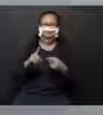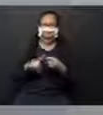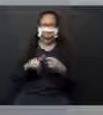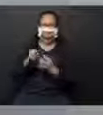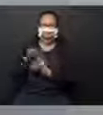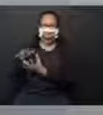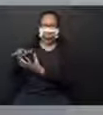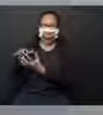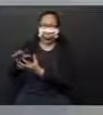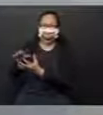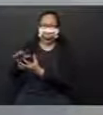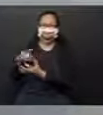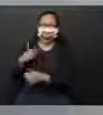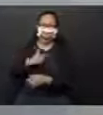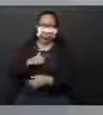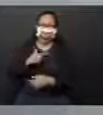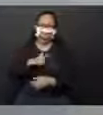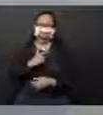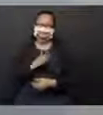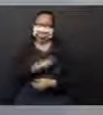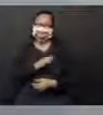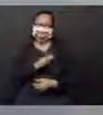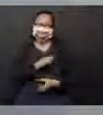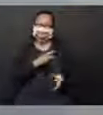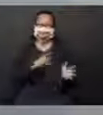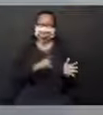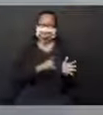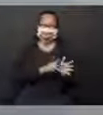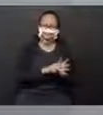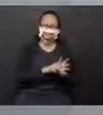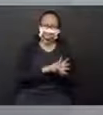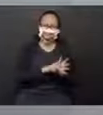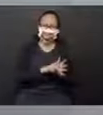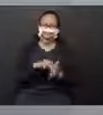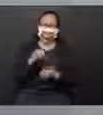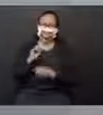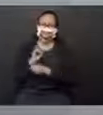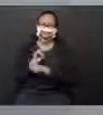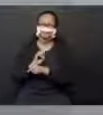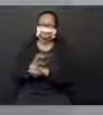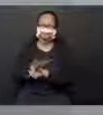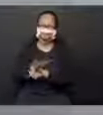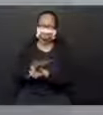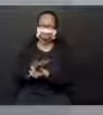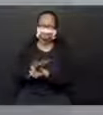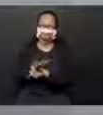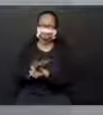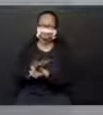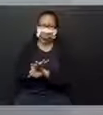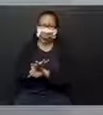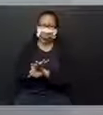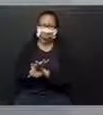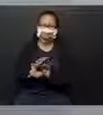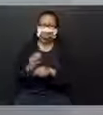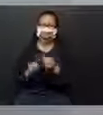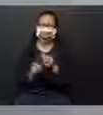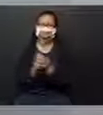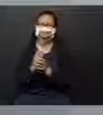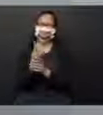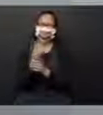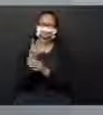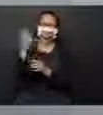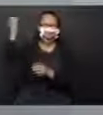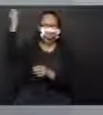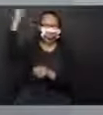própria. A sombra é uma projeção de algo que vem com uma fonte de luz que